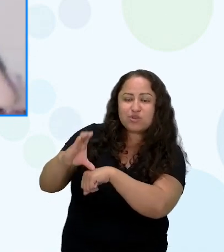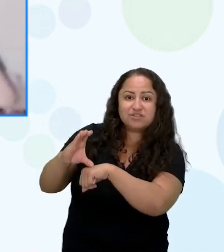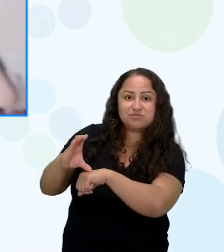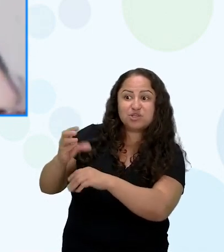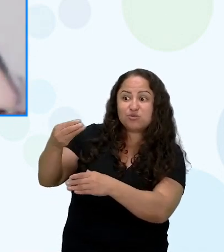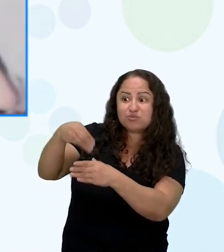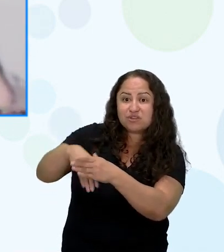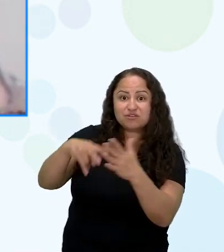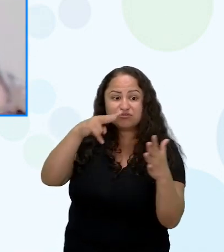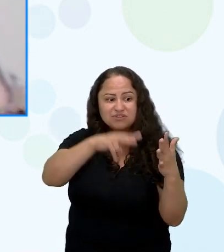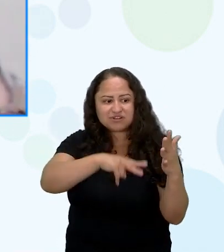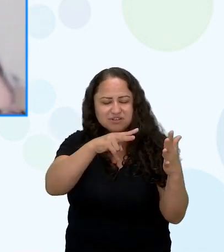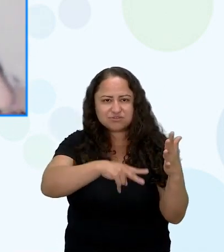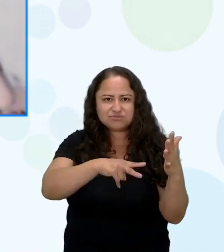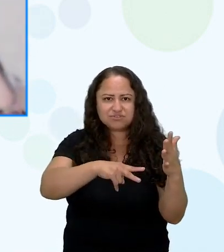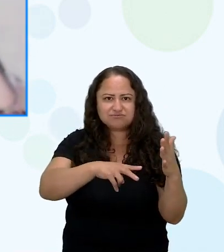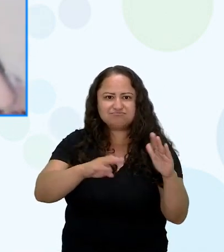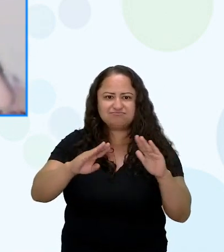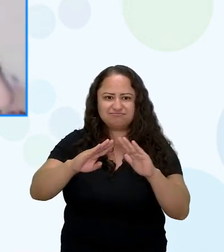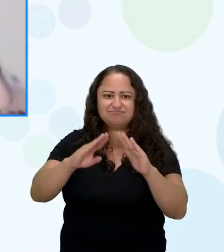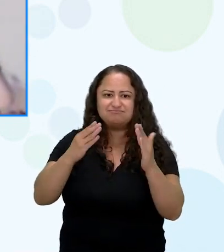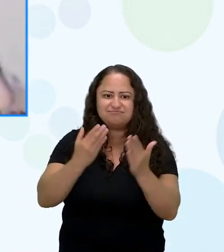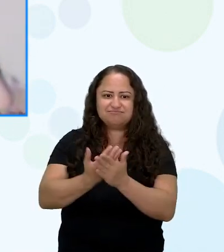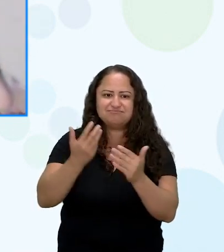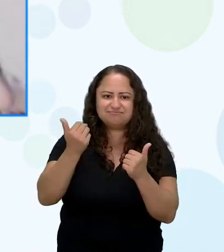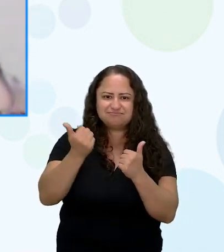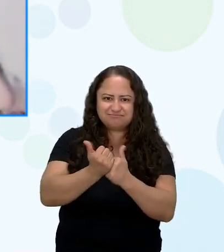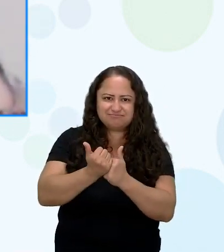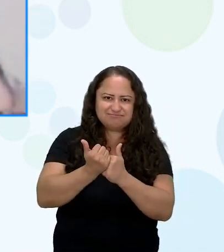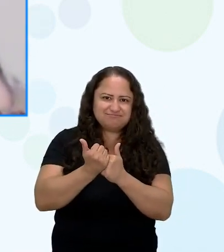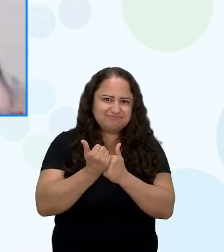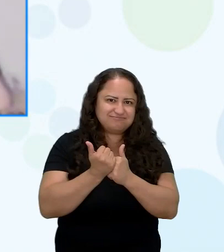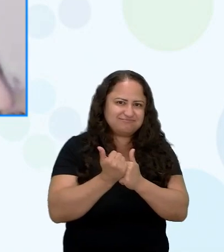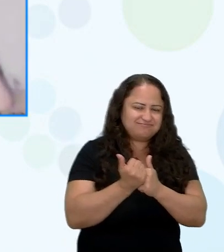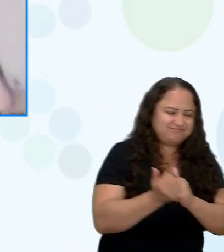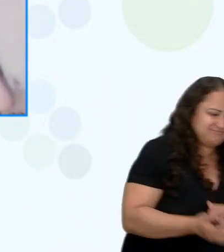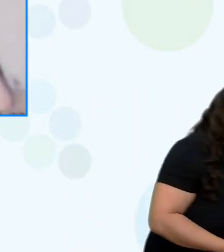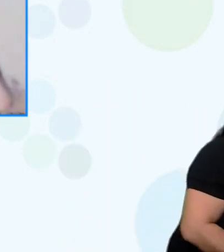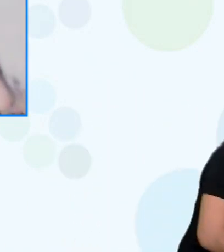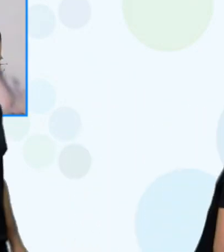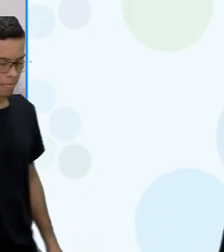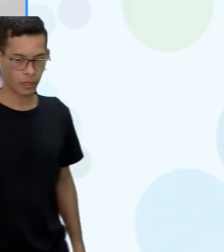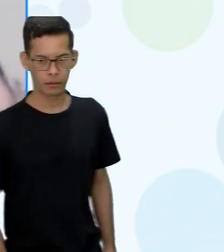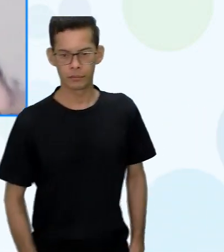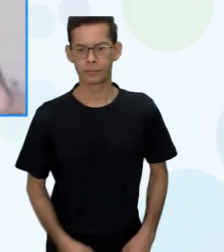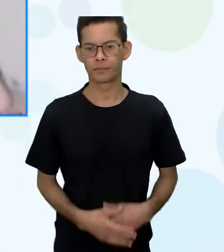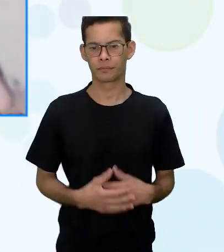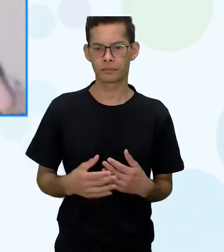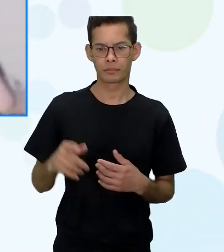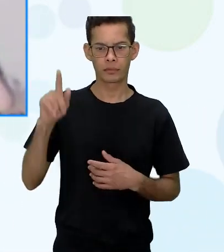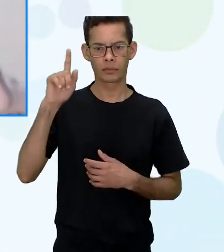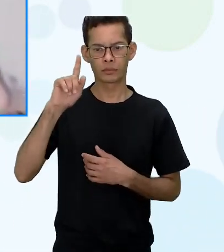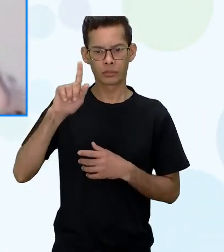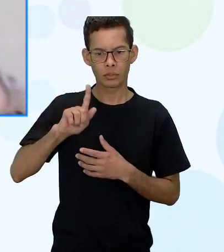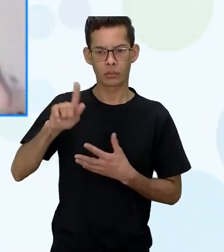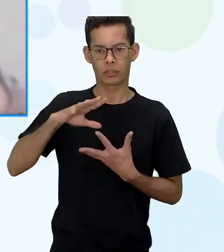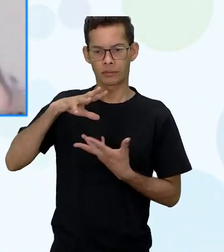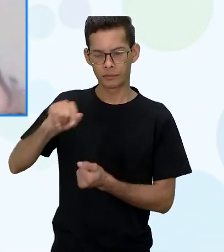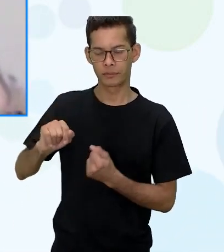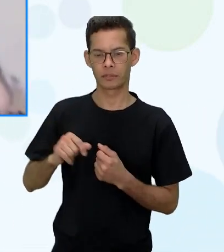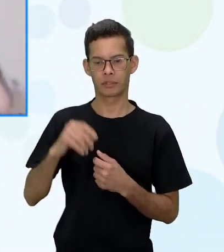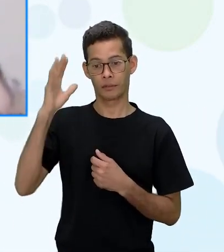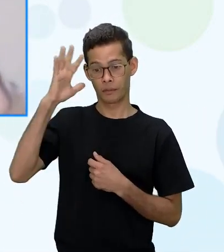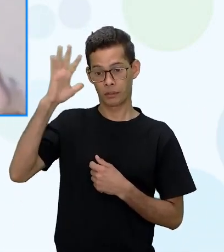dentro não só nessas questões né que ali dá pra muita questão de história geografia filosofia sociologia dá pra